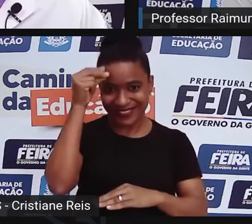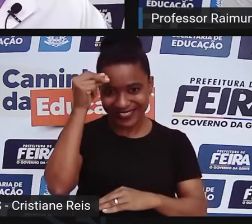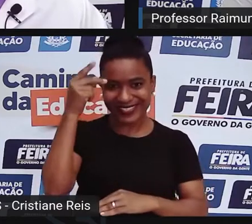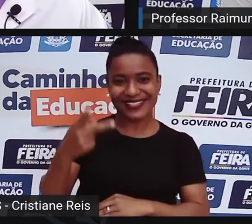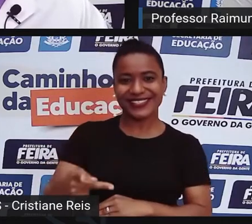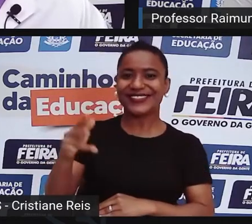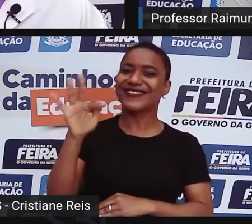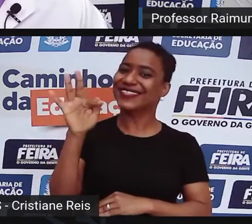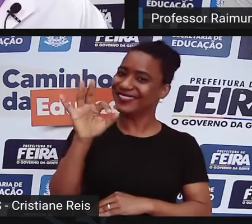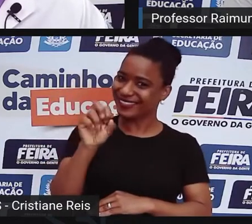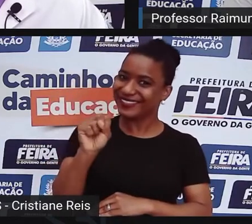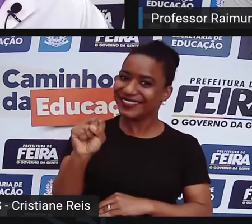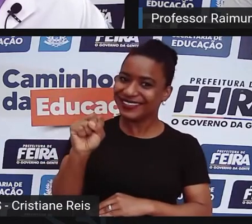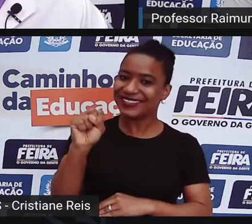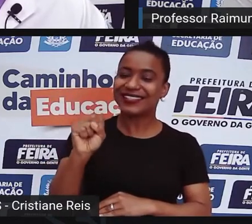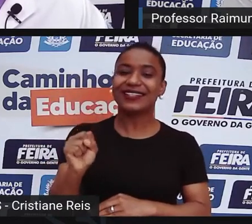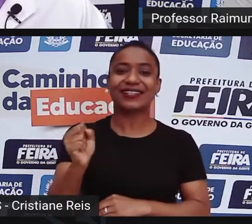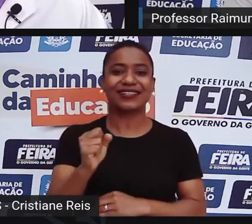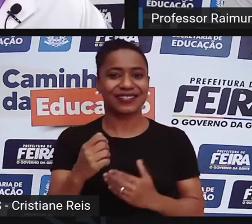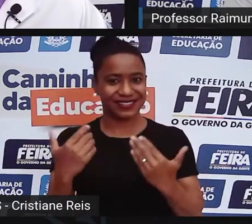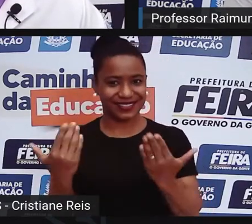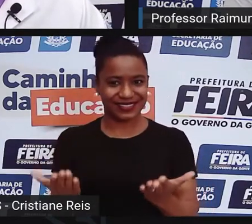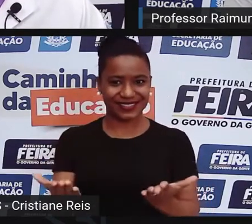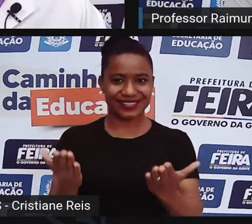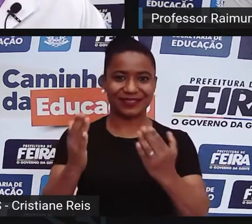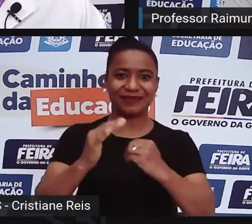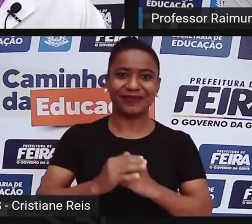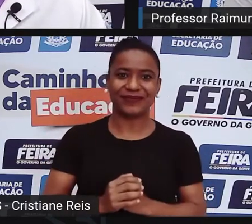Efésio Santana, do governo da gente.